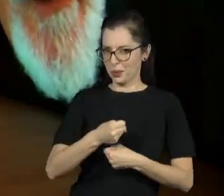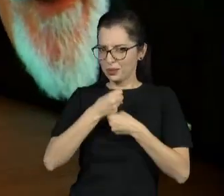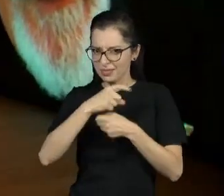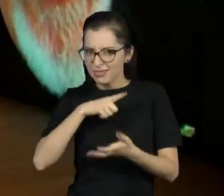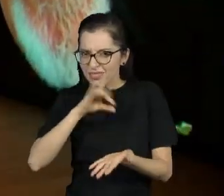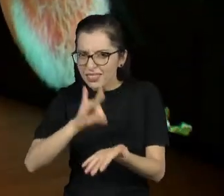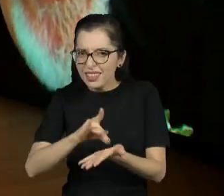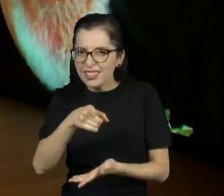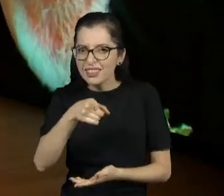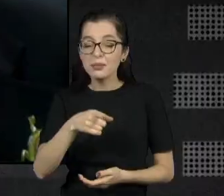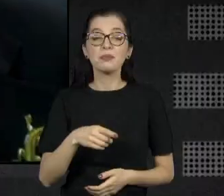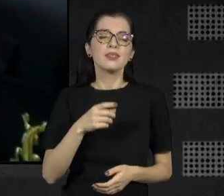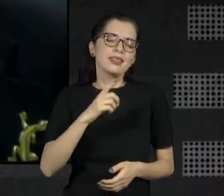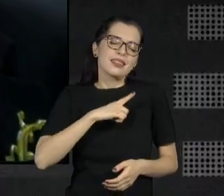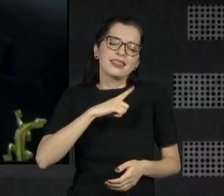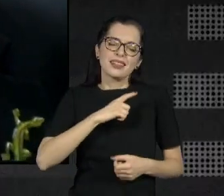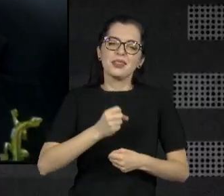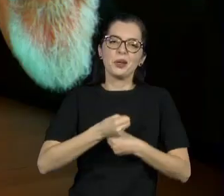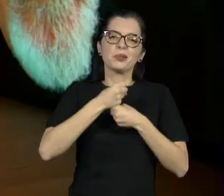admiti.